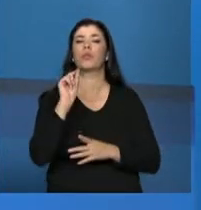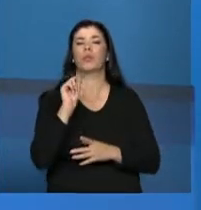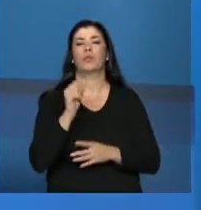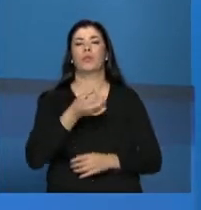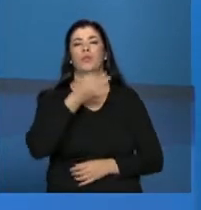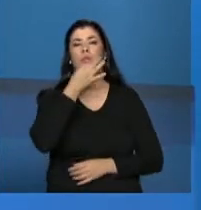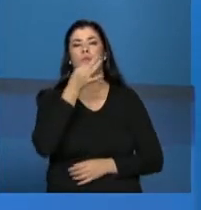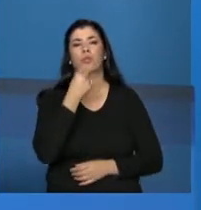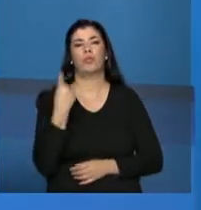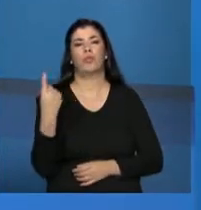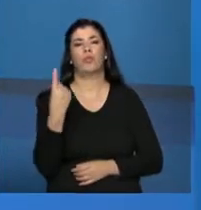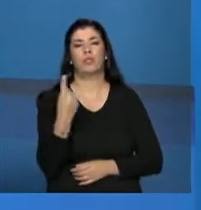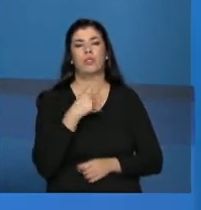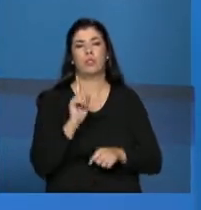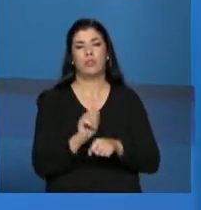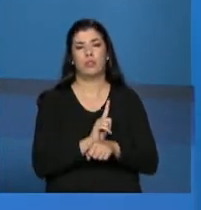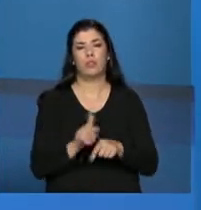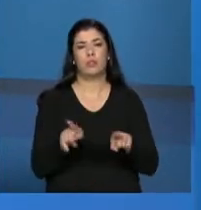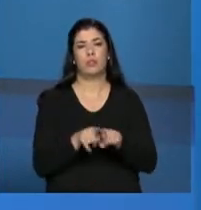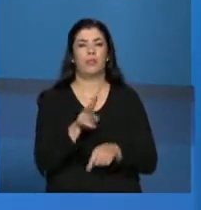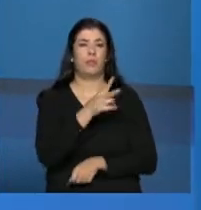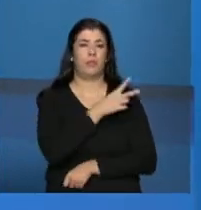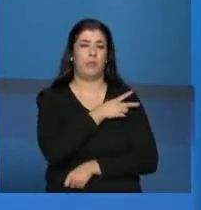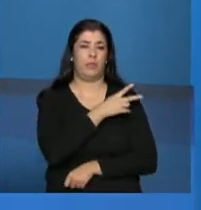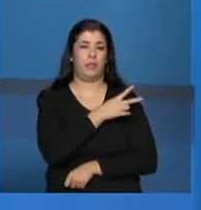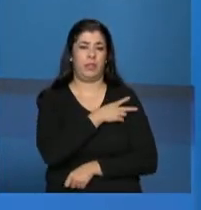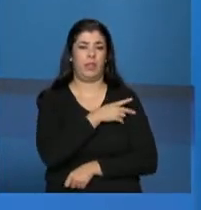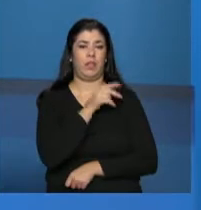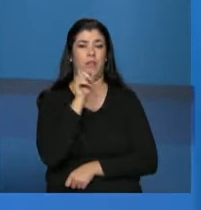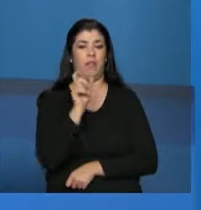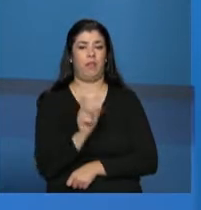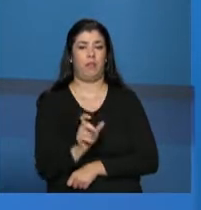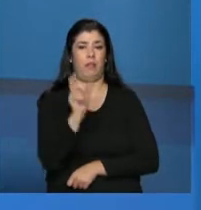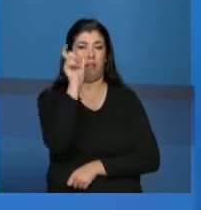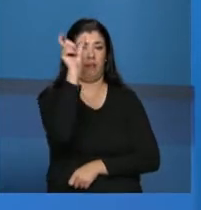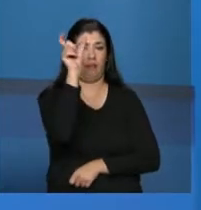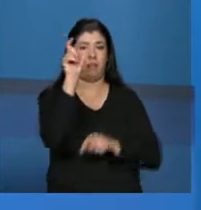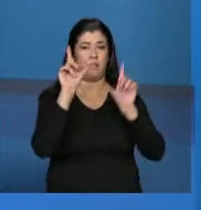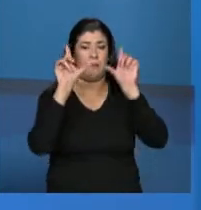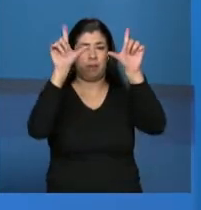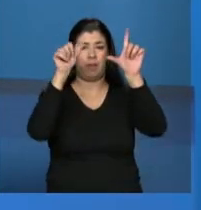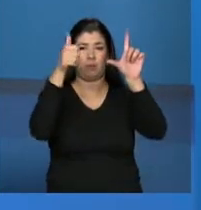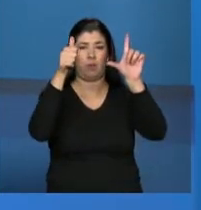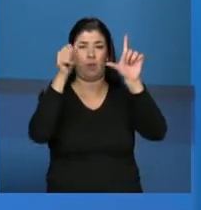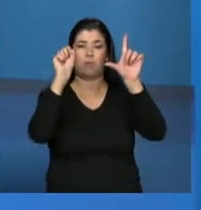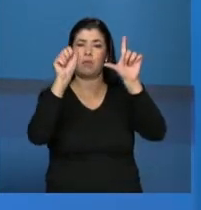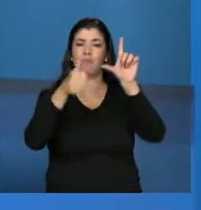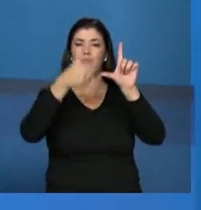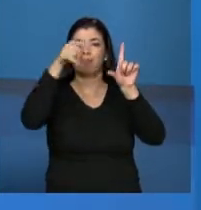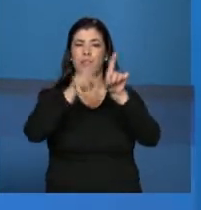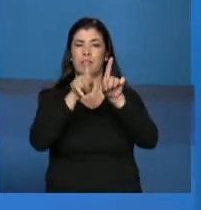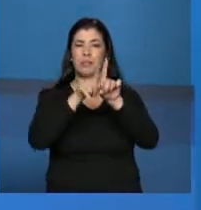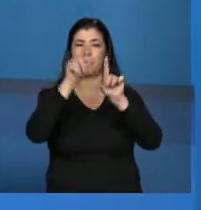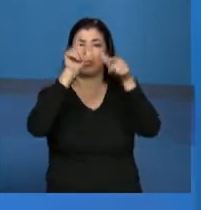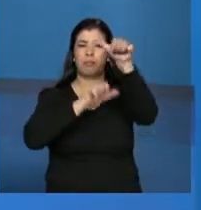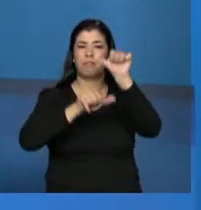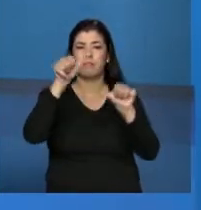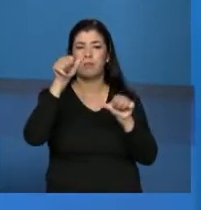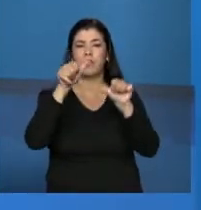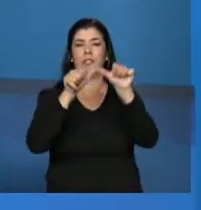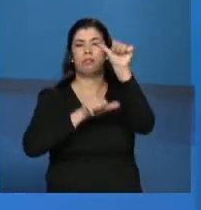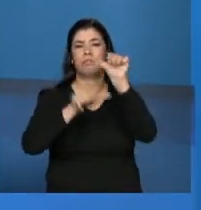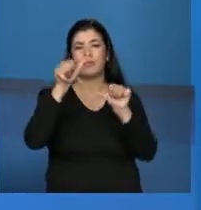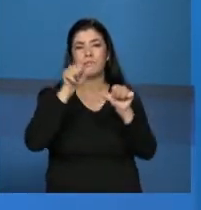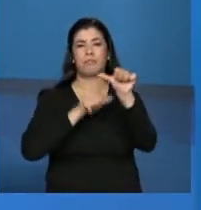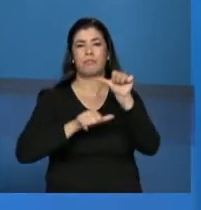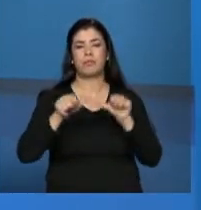dos gestores, sugestões da equipe técnica. Essa sessão podia melhorar um pouquinho e a gente vai acatando um pouco essas melhorias e vai fazendo